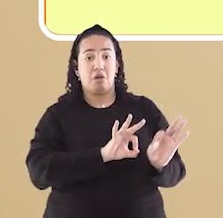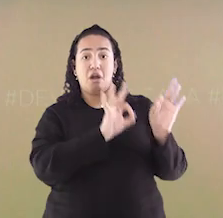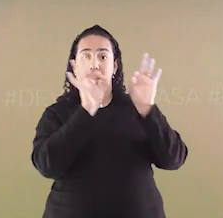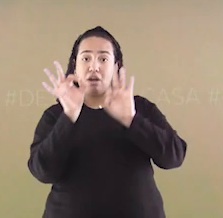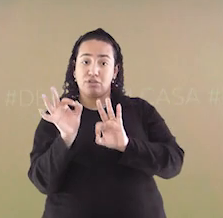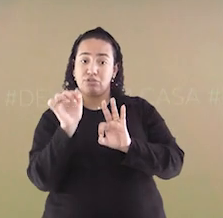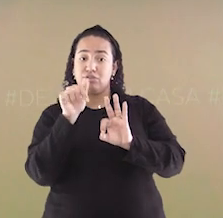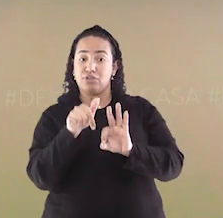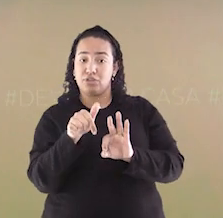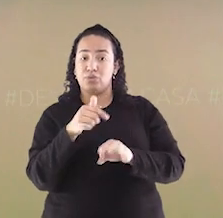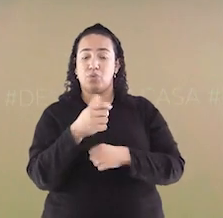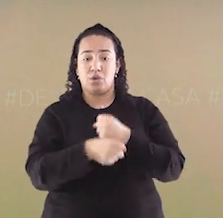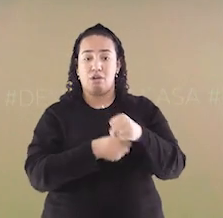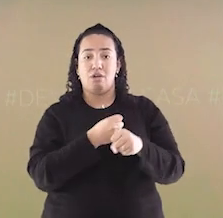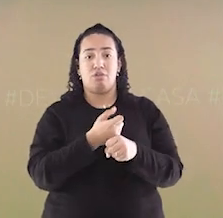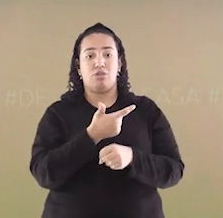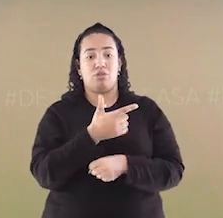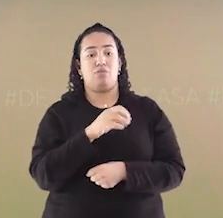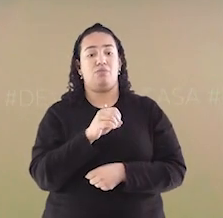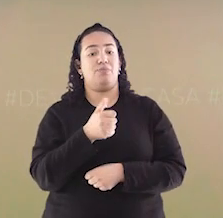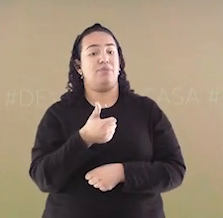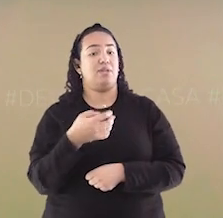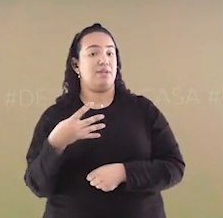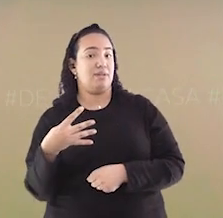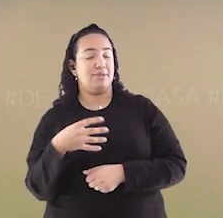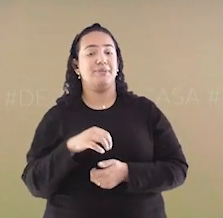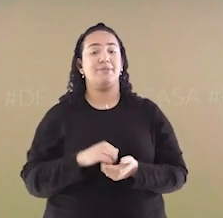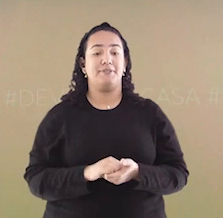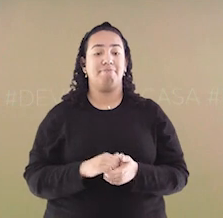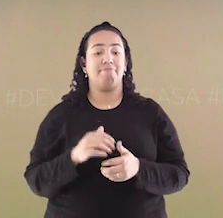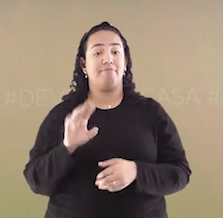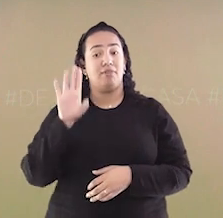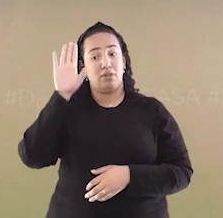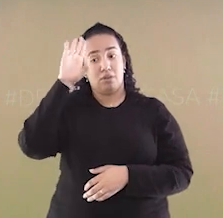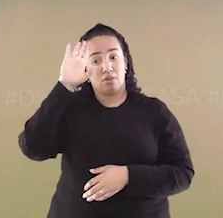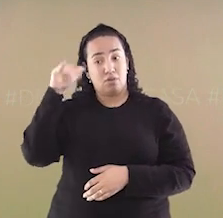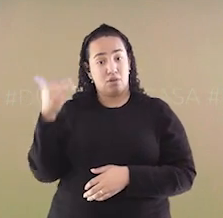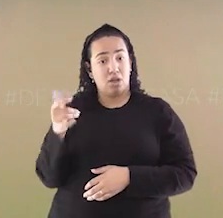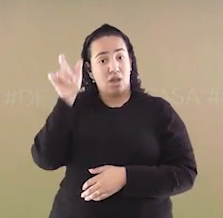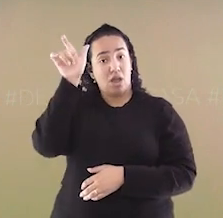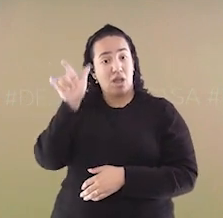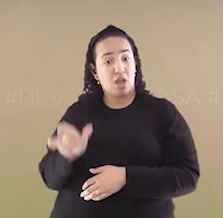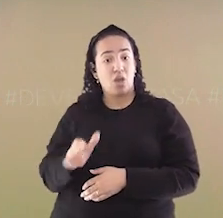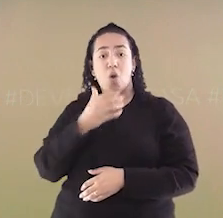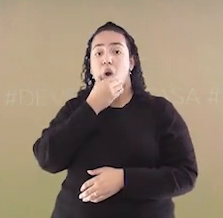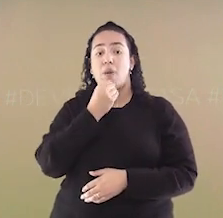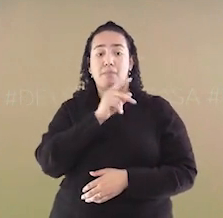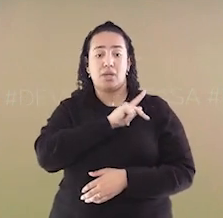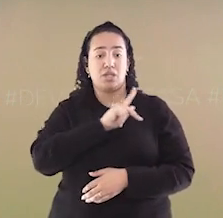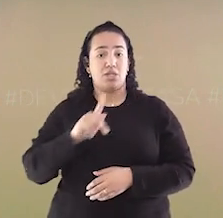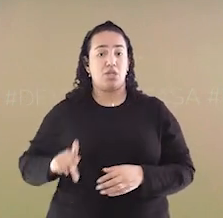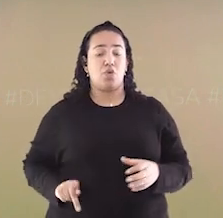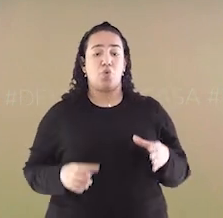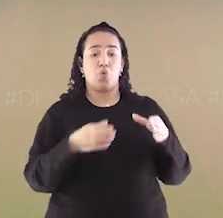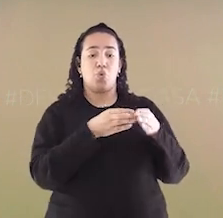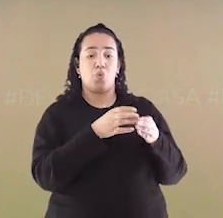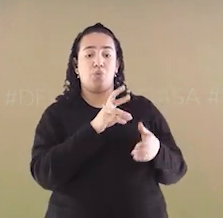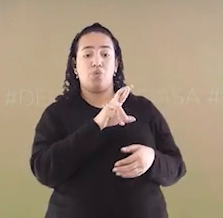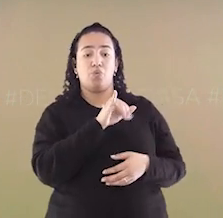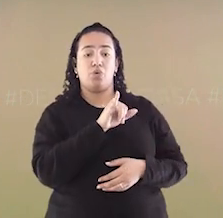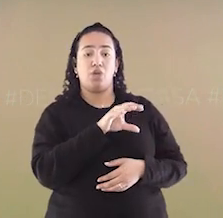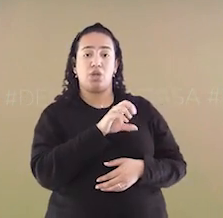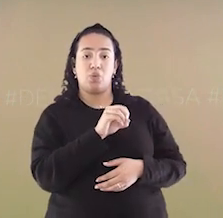O nome Kleber Andrade homenageia o ex-presidente do Clube Rio Branco. Ele também tinha esse nome,